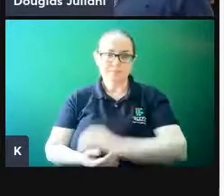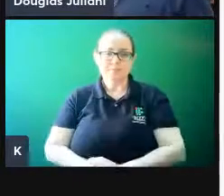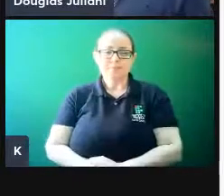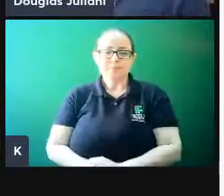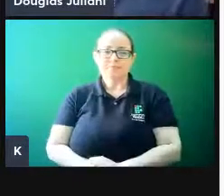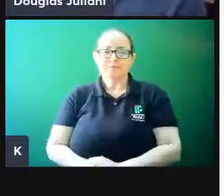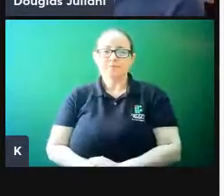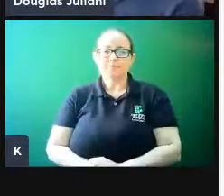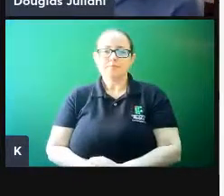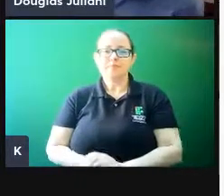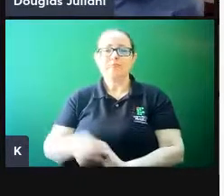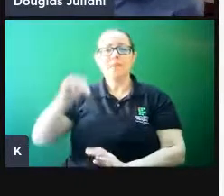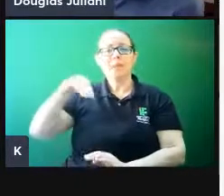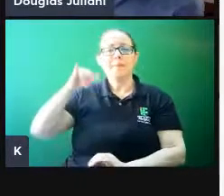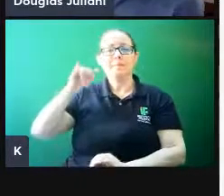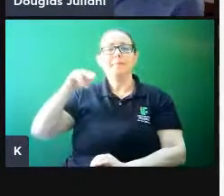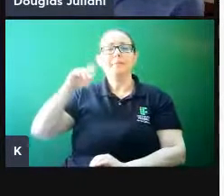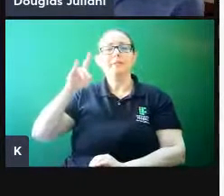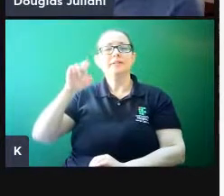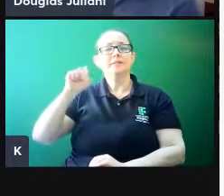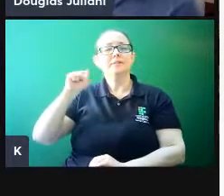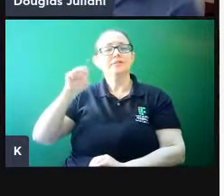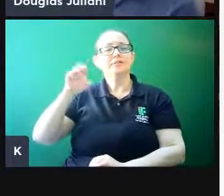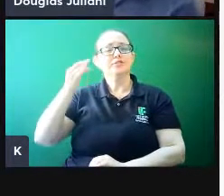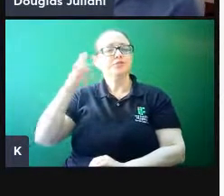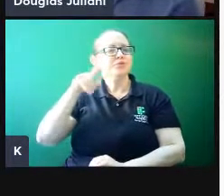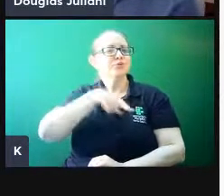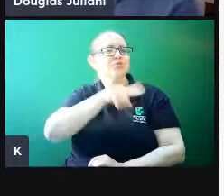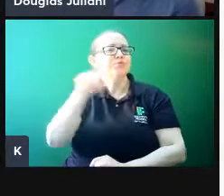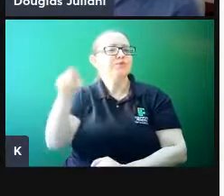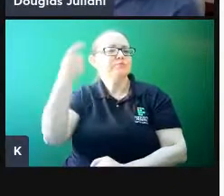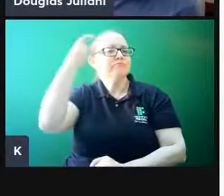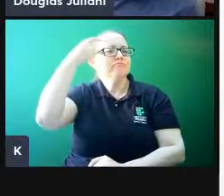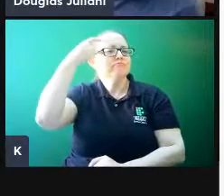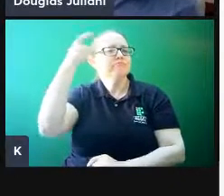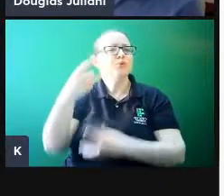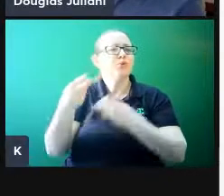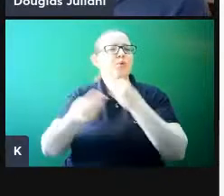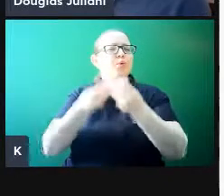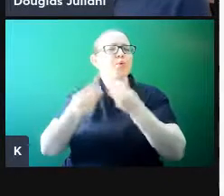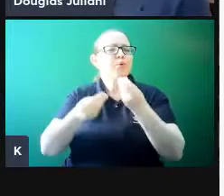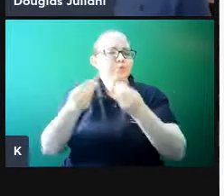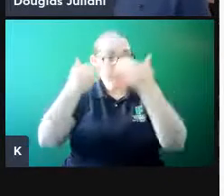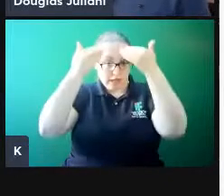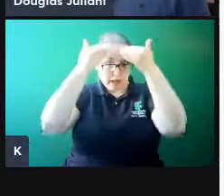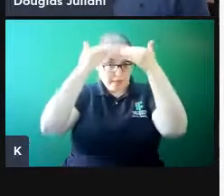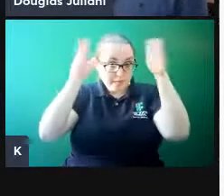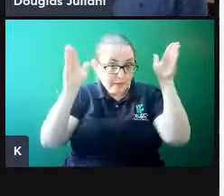E o mindset de vocês como é que está? Aí. Está aberto para inovar?